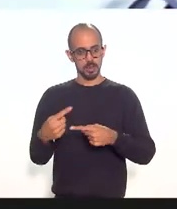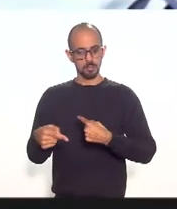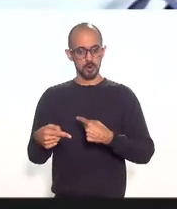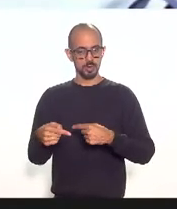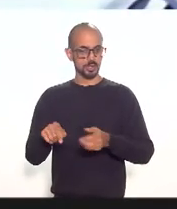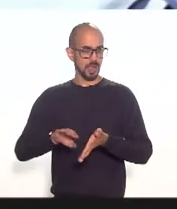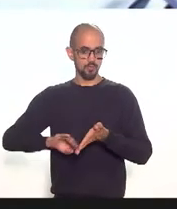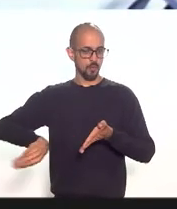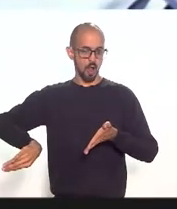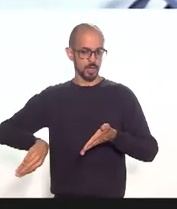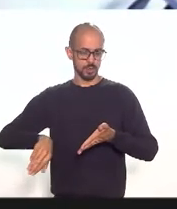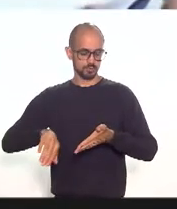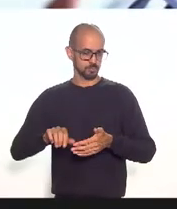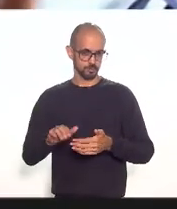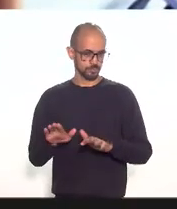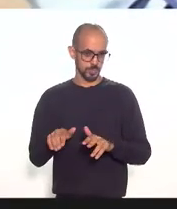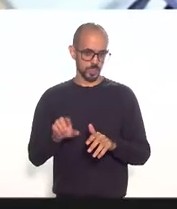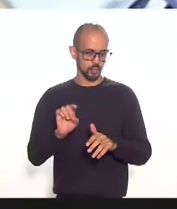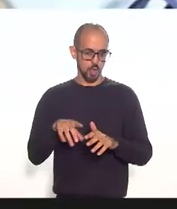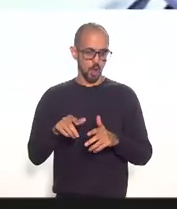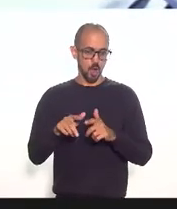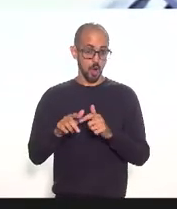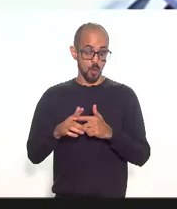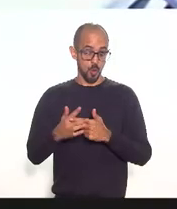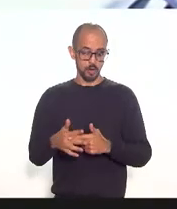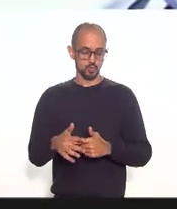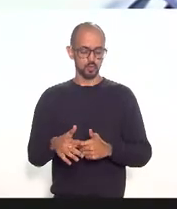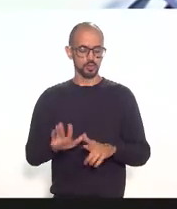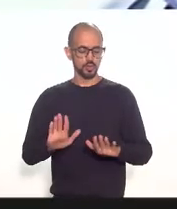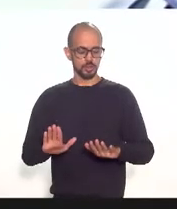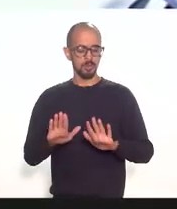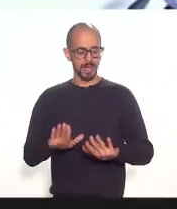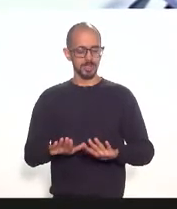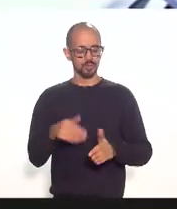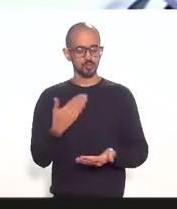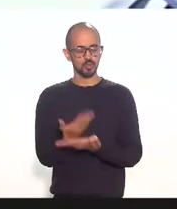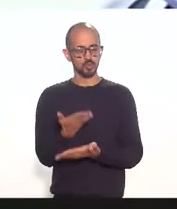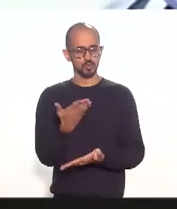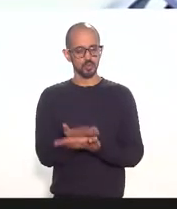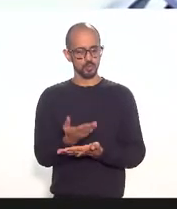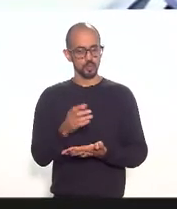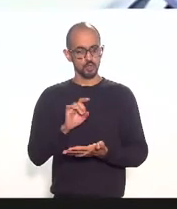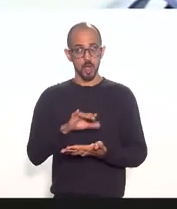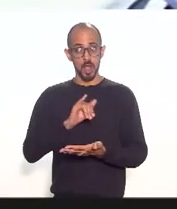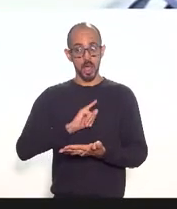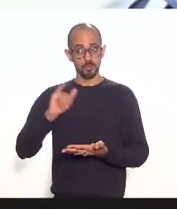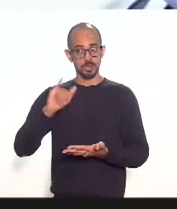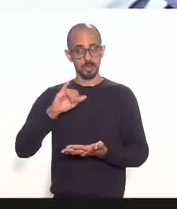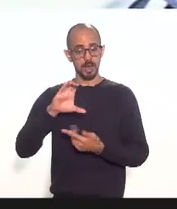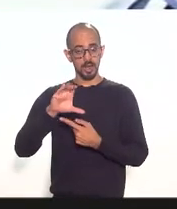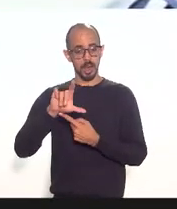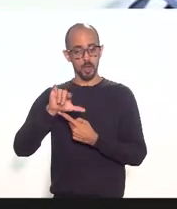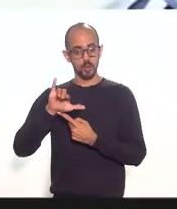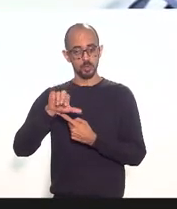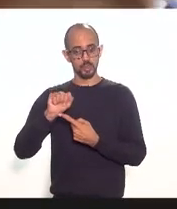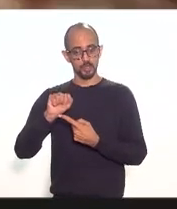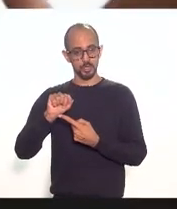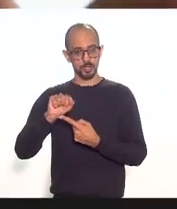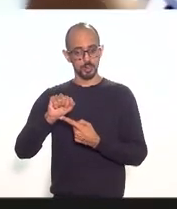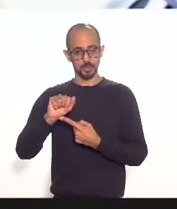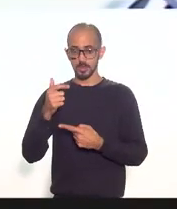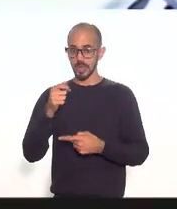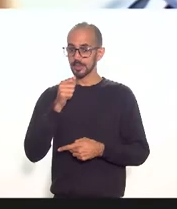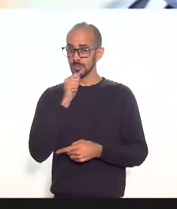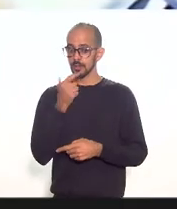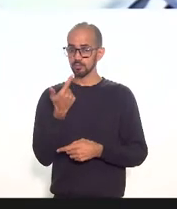será um ajuste mas o estudo e só informando a doutora Cláudia que não chegou a estudo nenhum